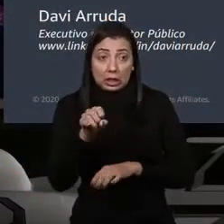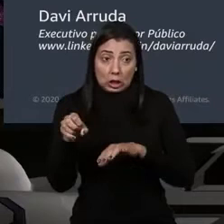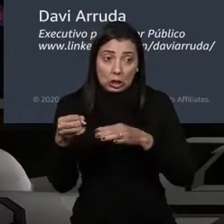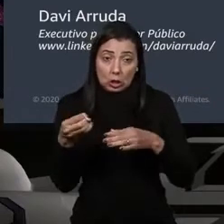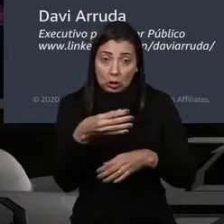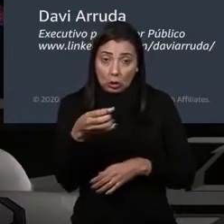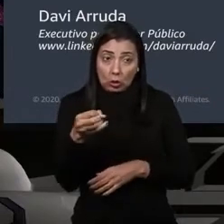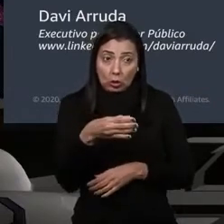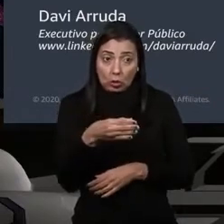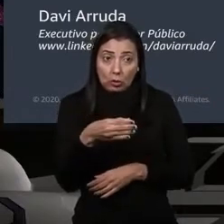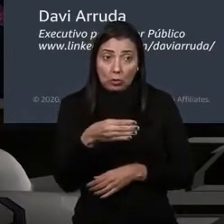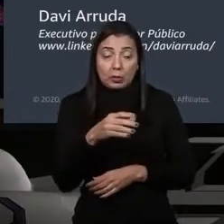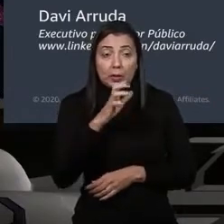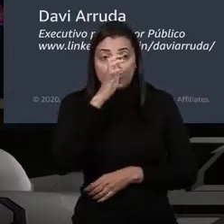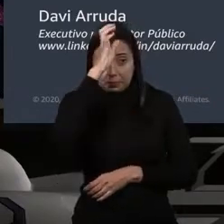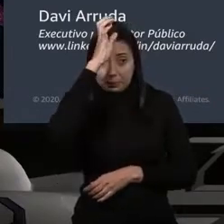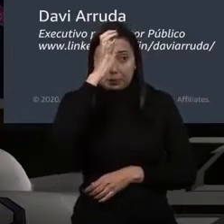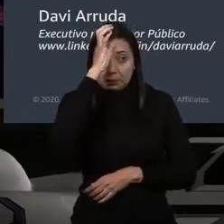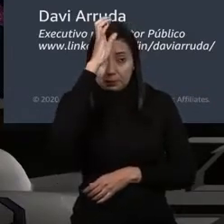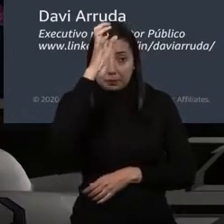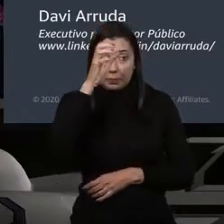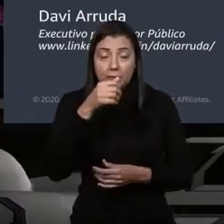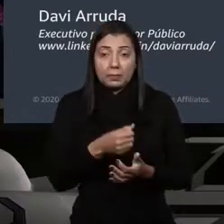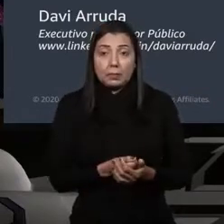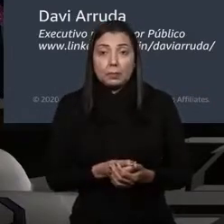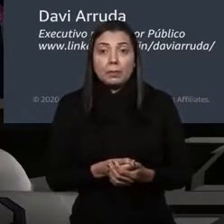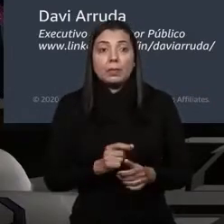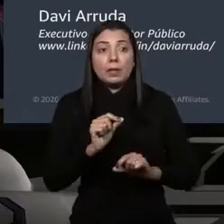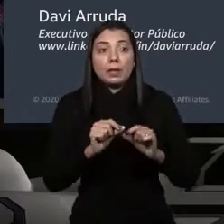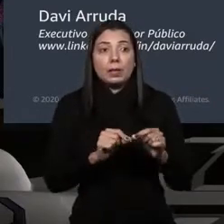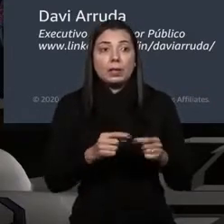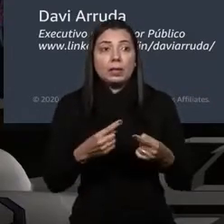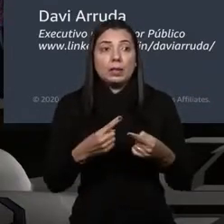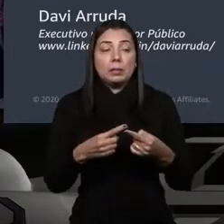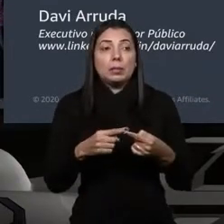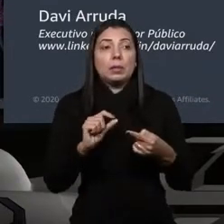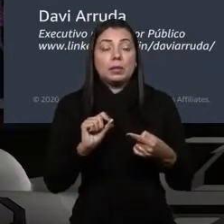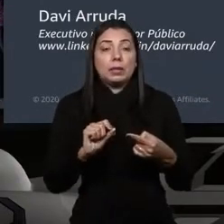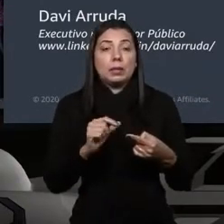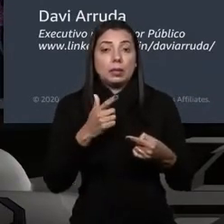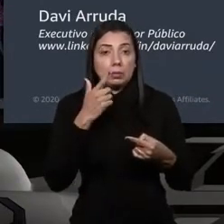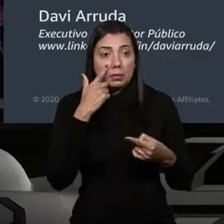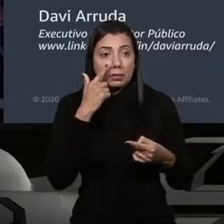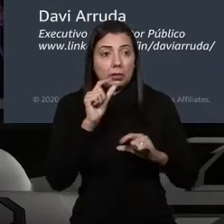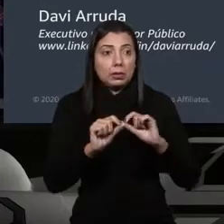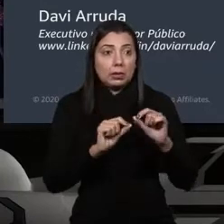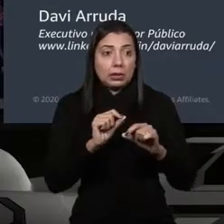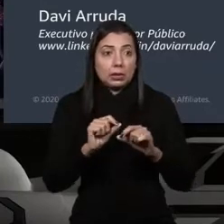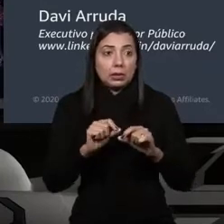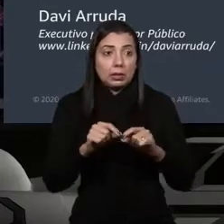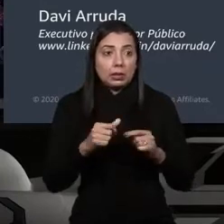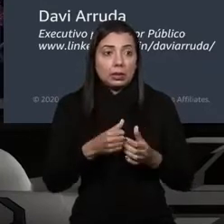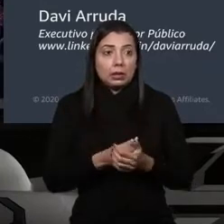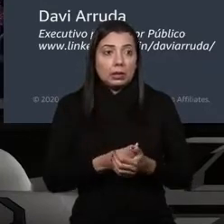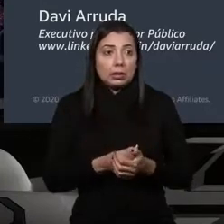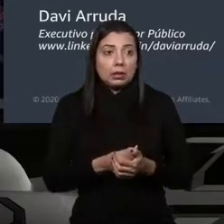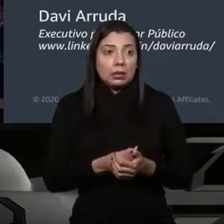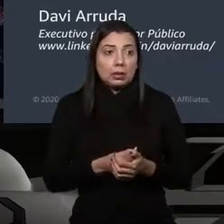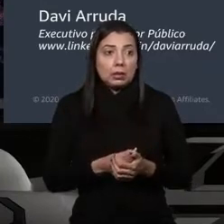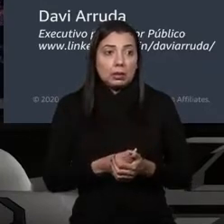da Enap. E a gente fica muito contente por ver tantos projetos que realmente